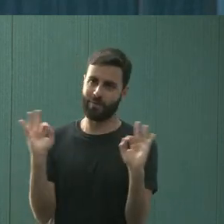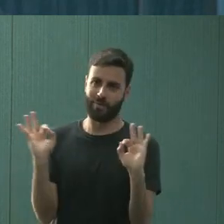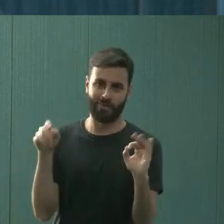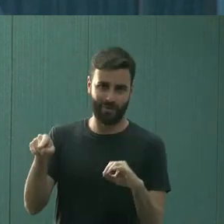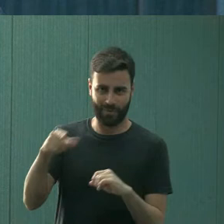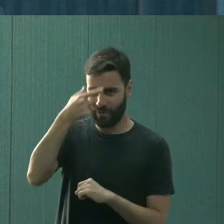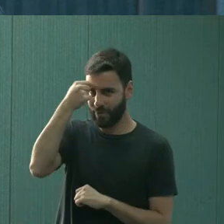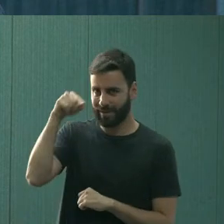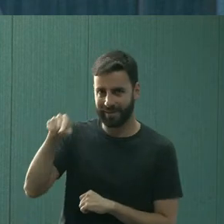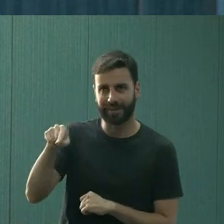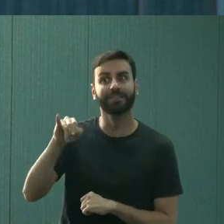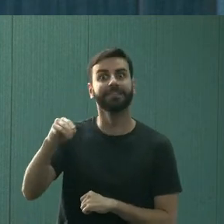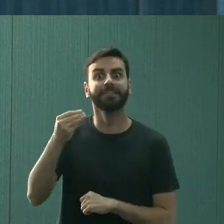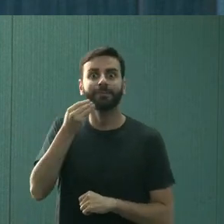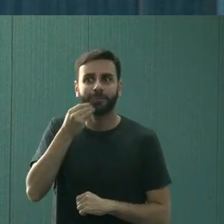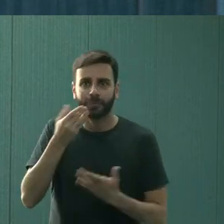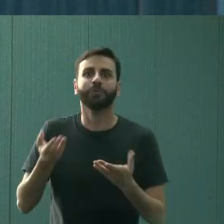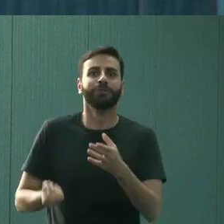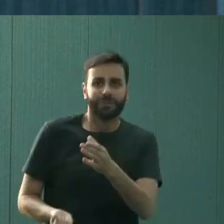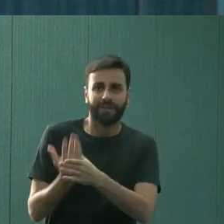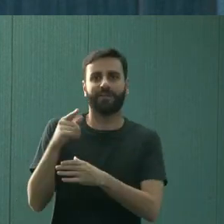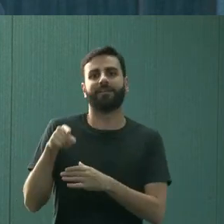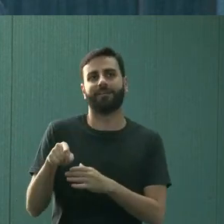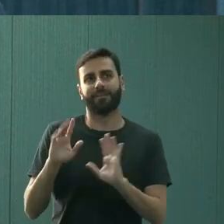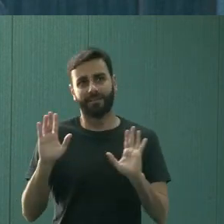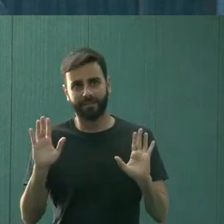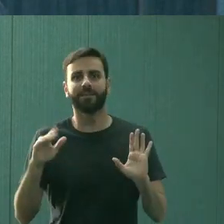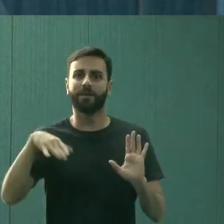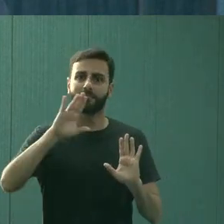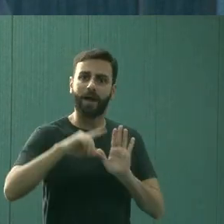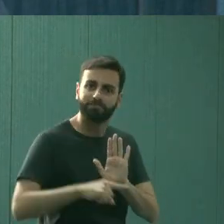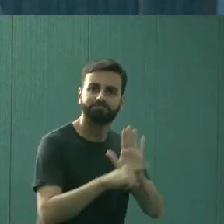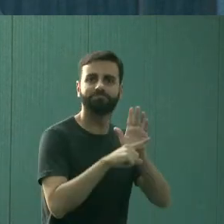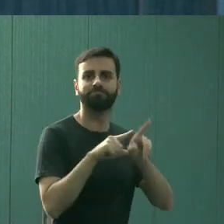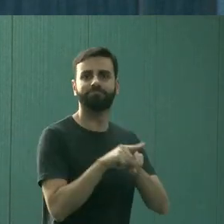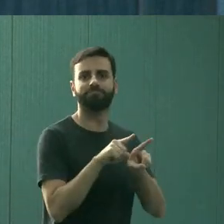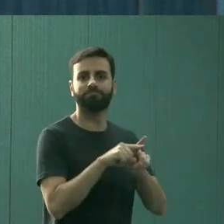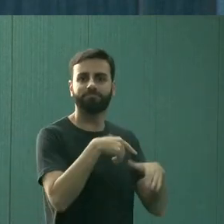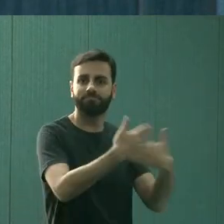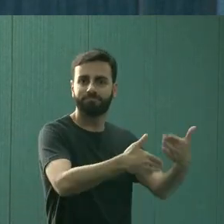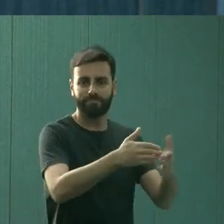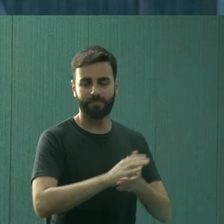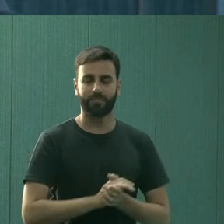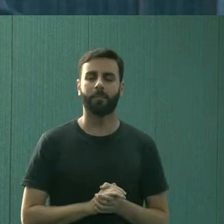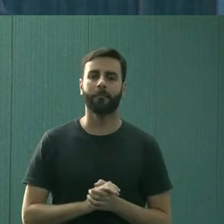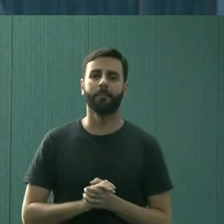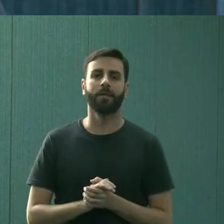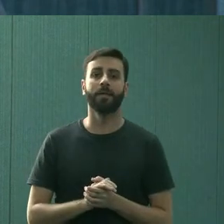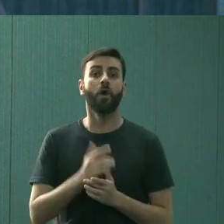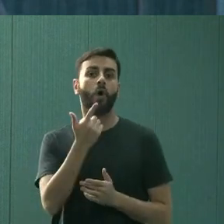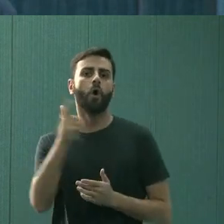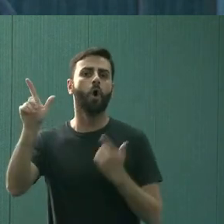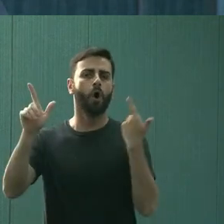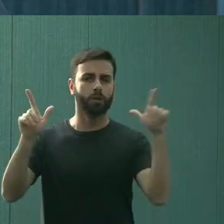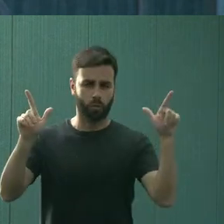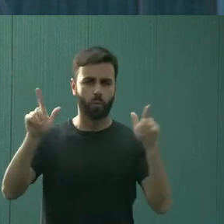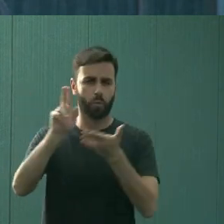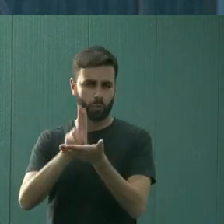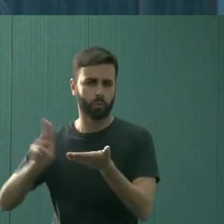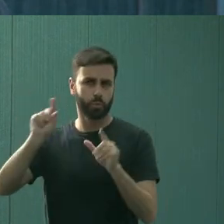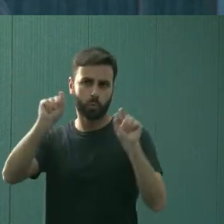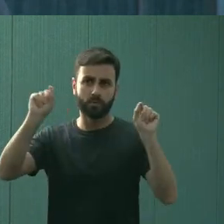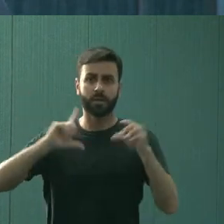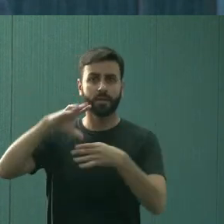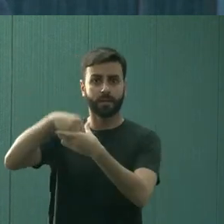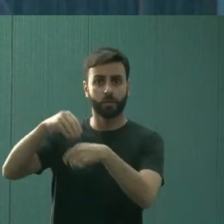psicologia, aumentaria bastante a capacidade da universidade de atender. Porque outras universidades, as universidades que